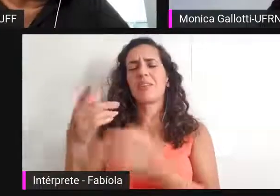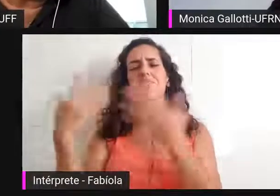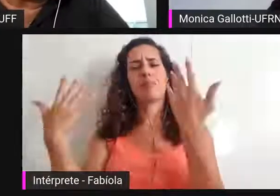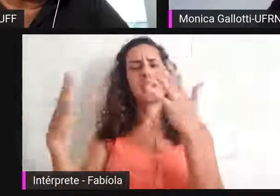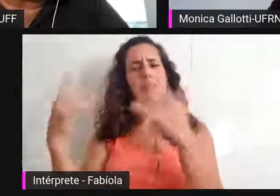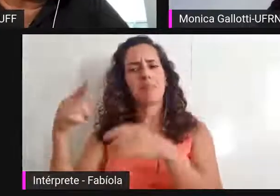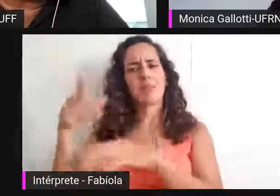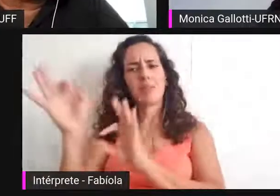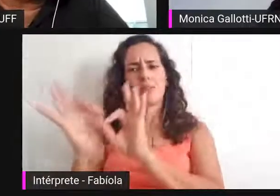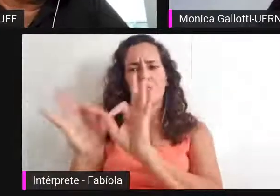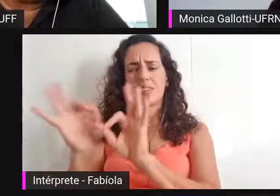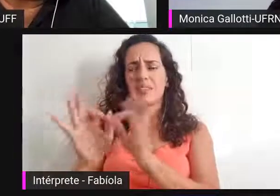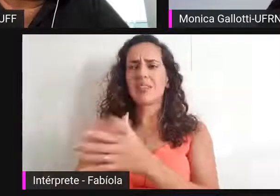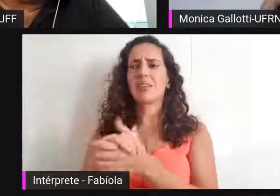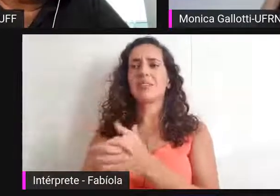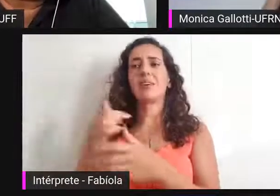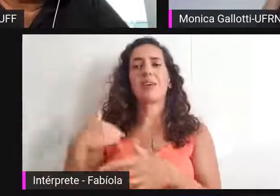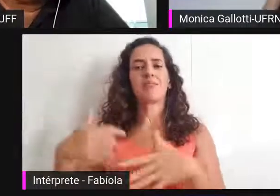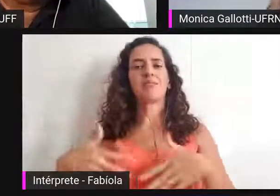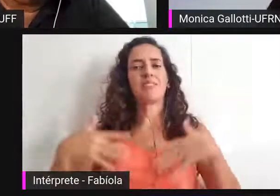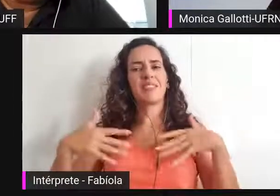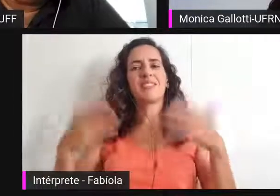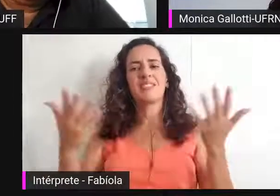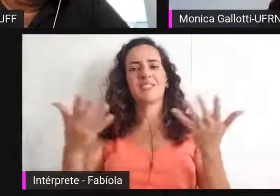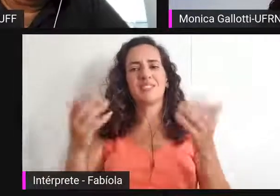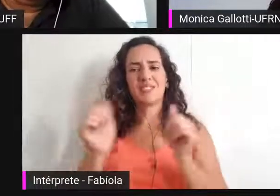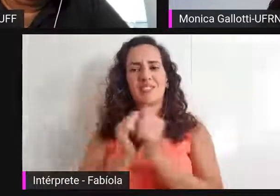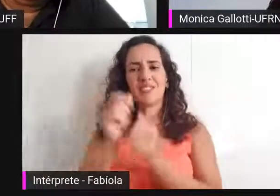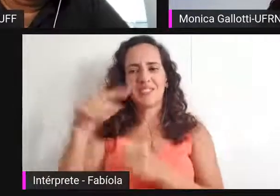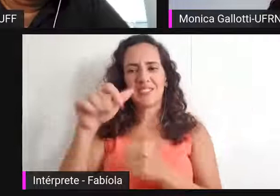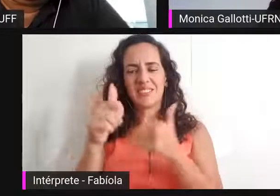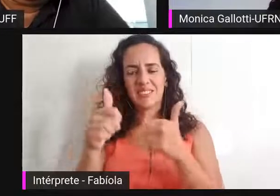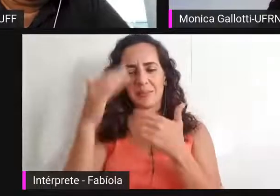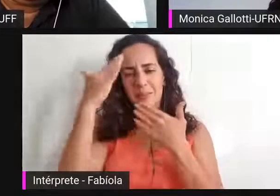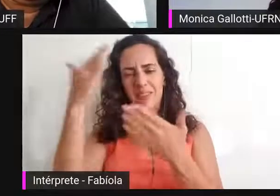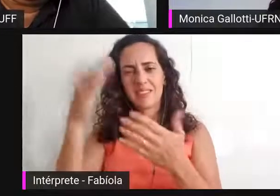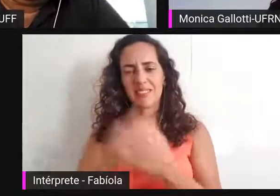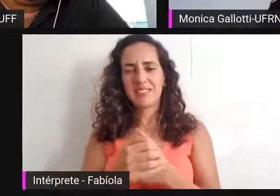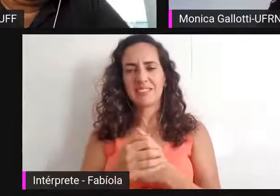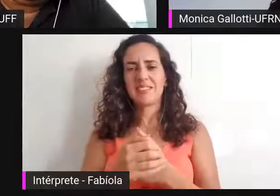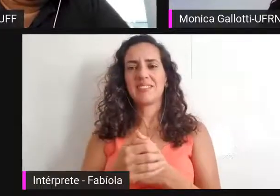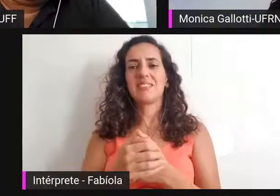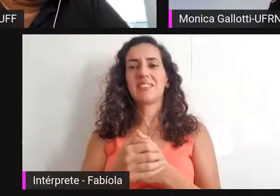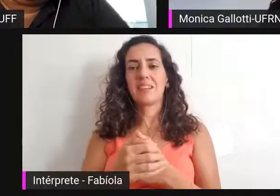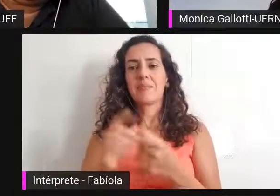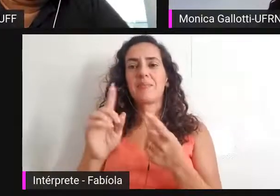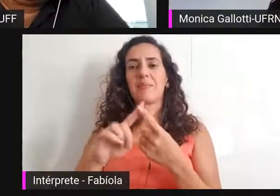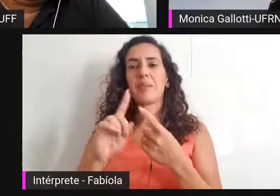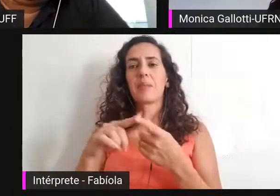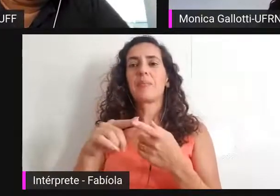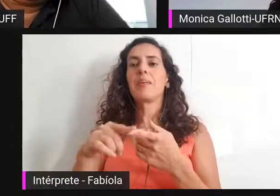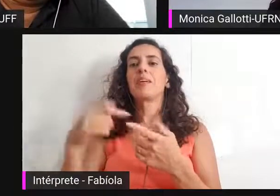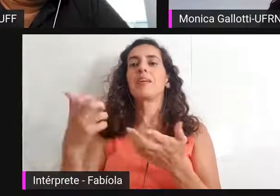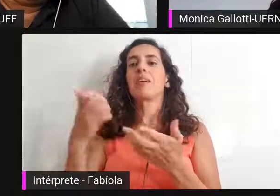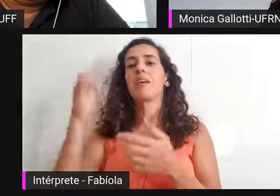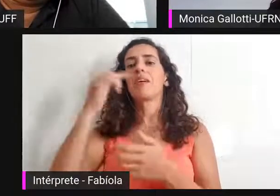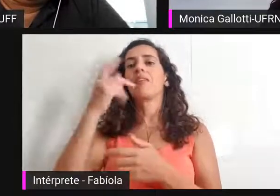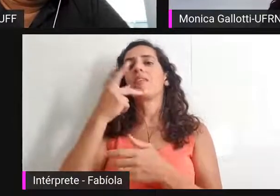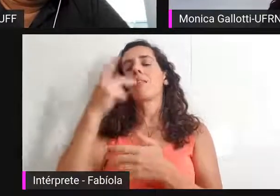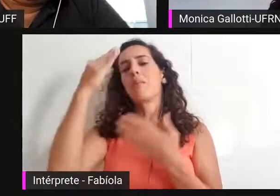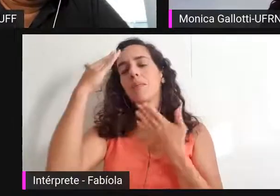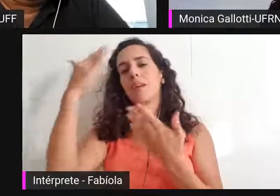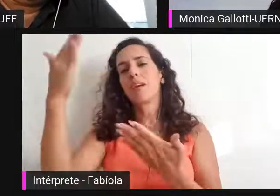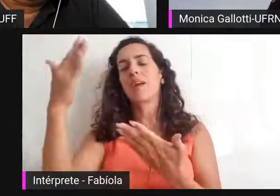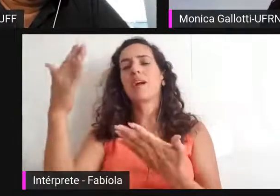fiquei muito feliz de estar aqui obrigado mesmo ok agradeço também a professora Eliane professor Arthur e as nossas